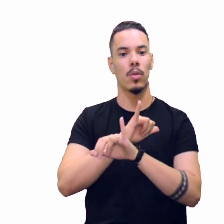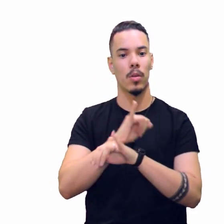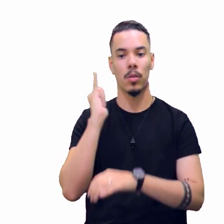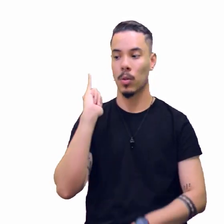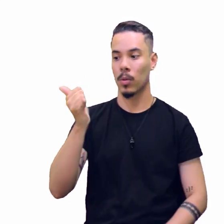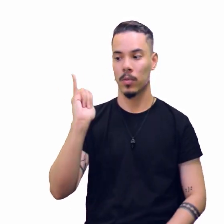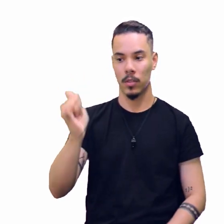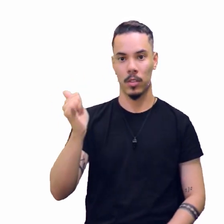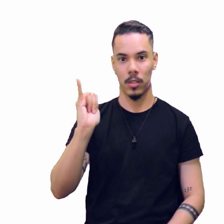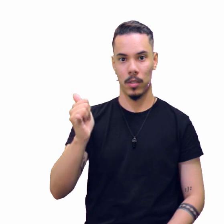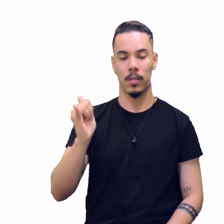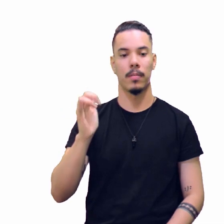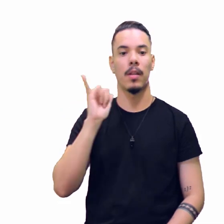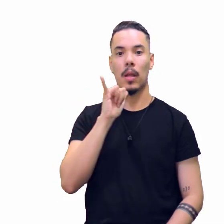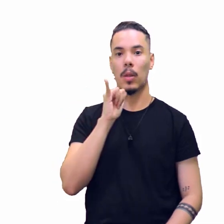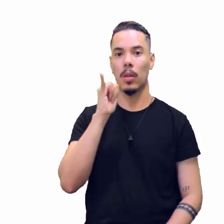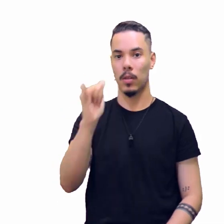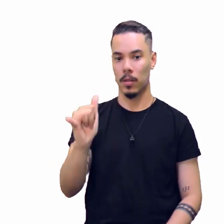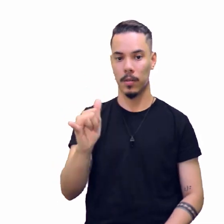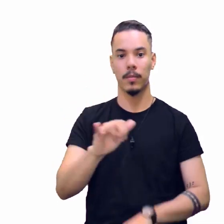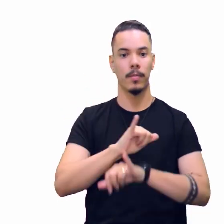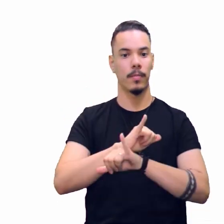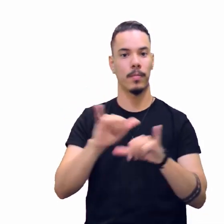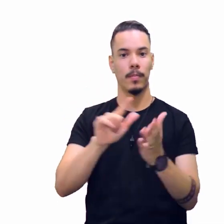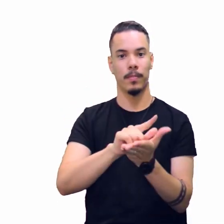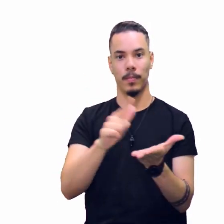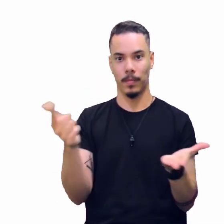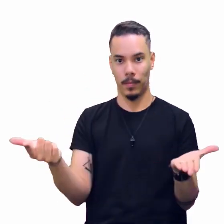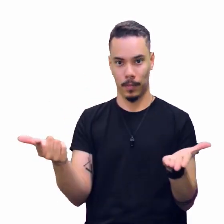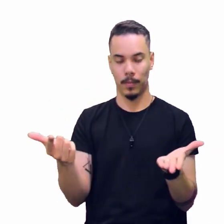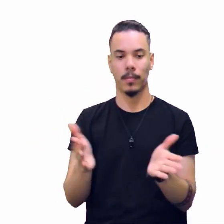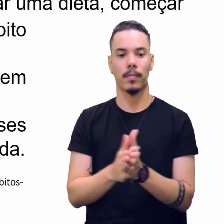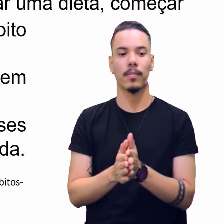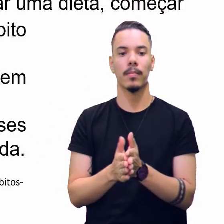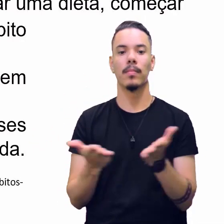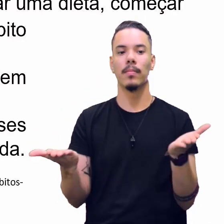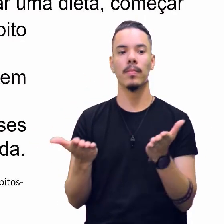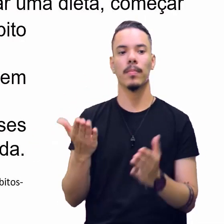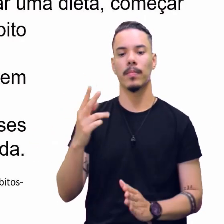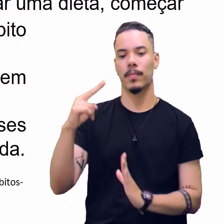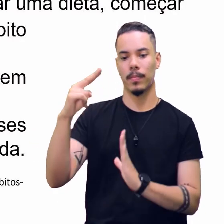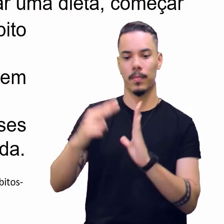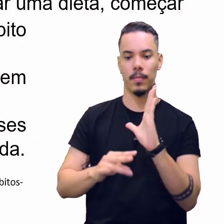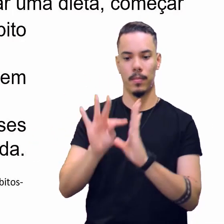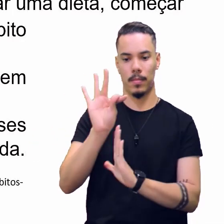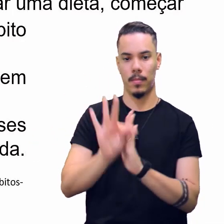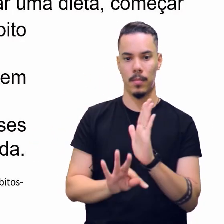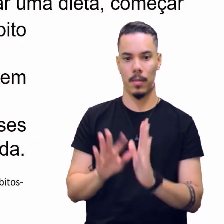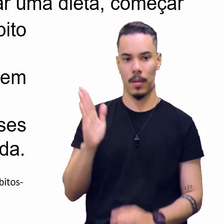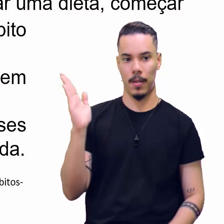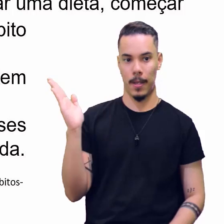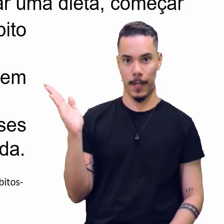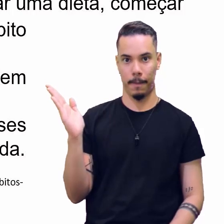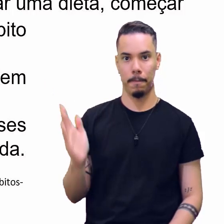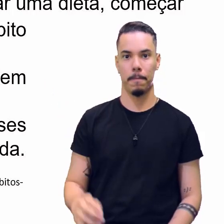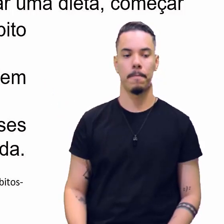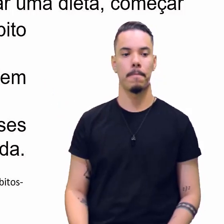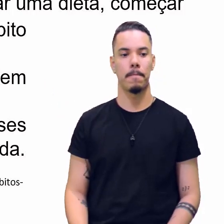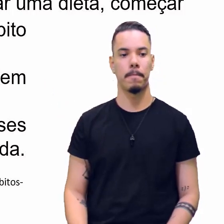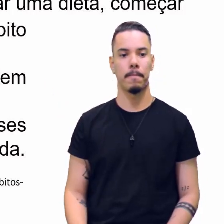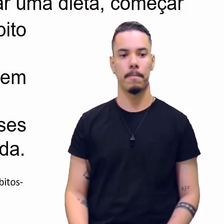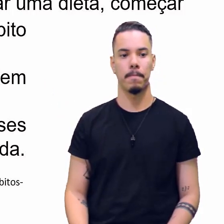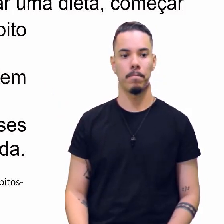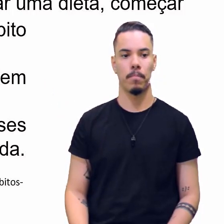reportagem, tá certo? Então, vamos à leitura do texto. Nós temos aqui.